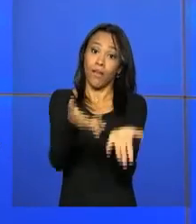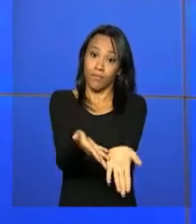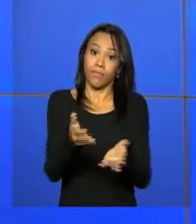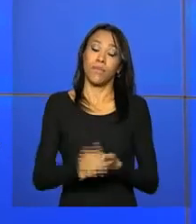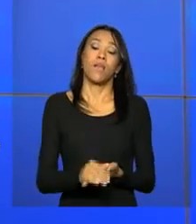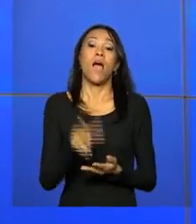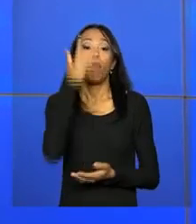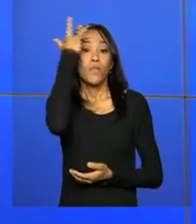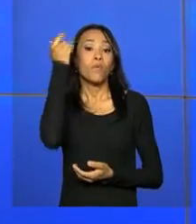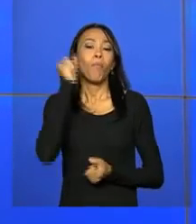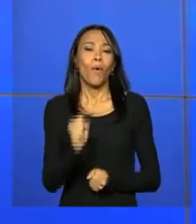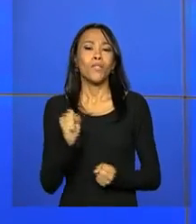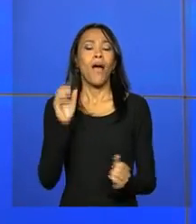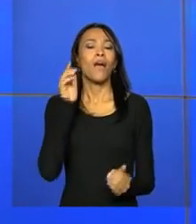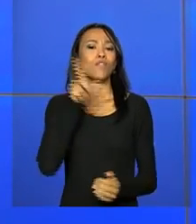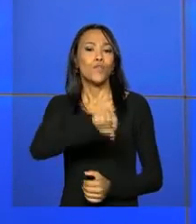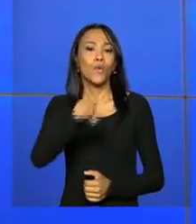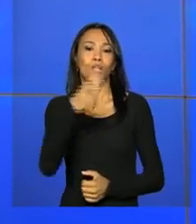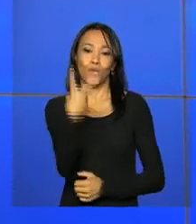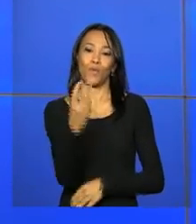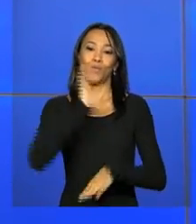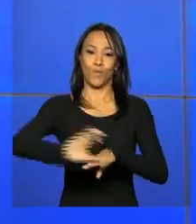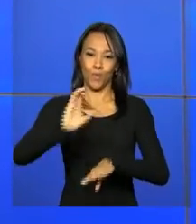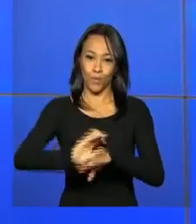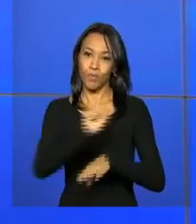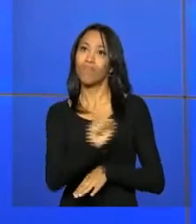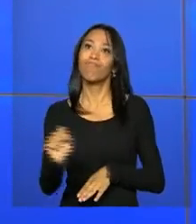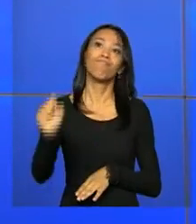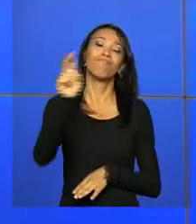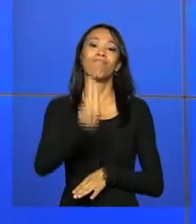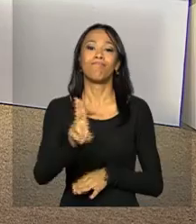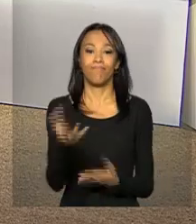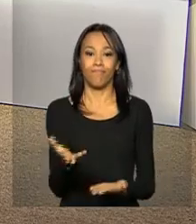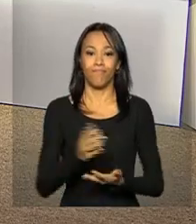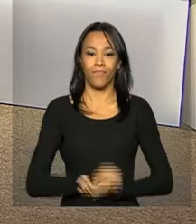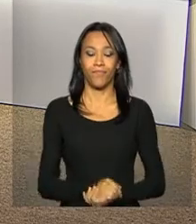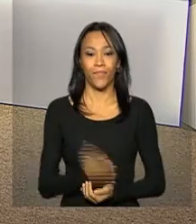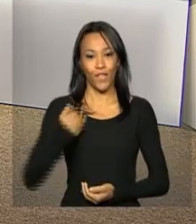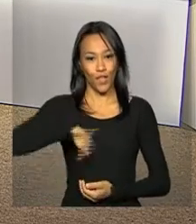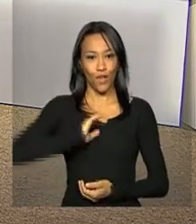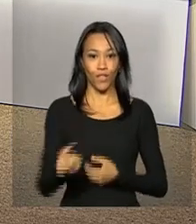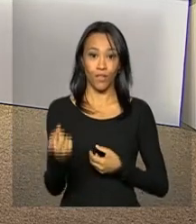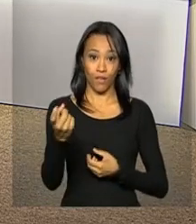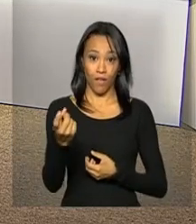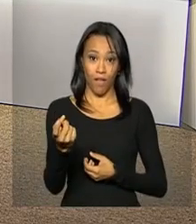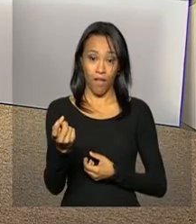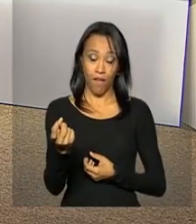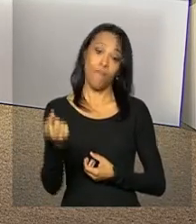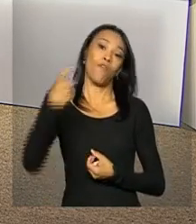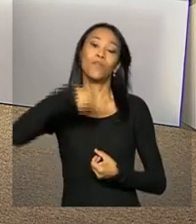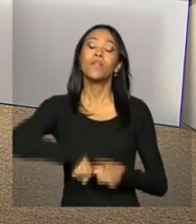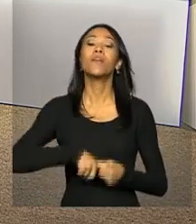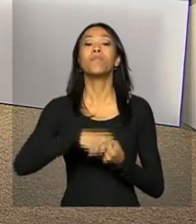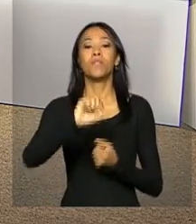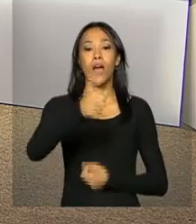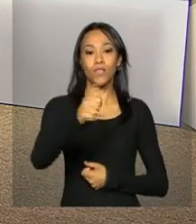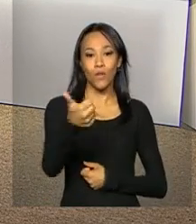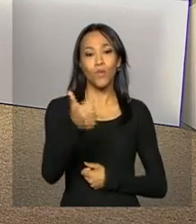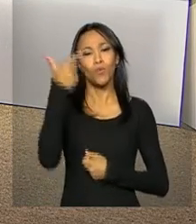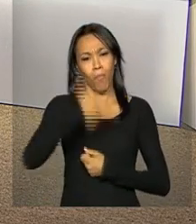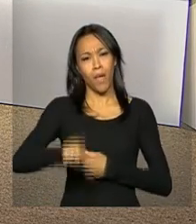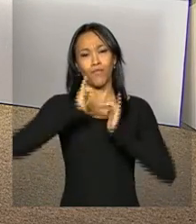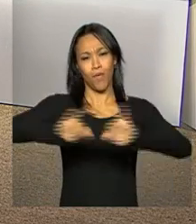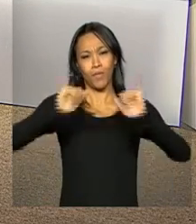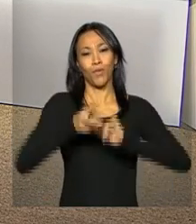O candidato pode fazer até duas opções de curso e instituição. E nós voltamos às 11 horas com mais